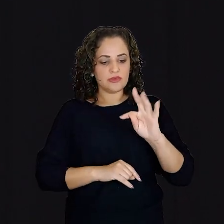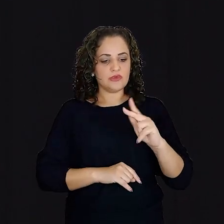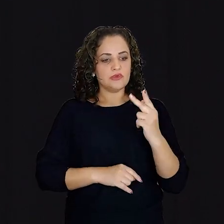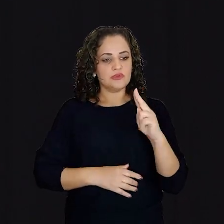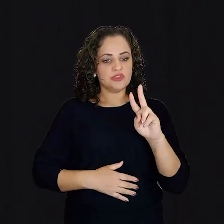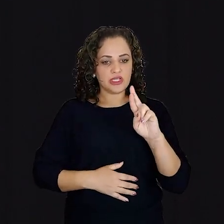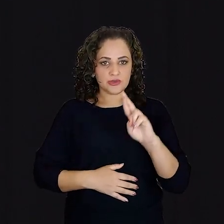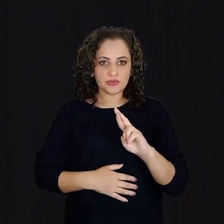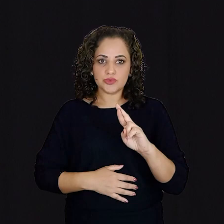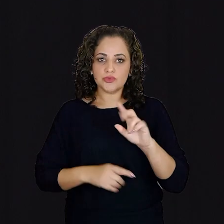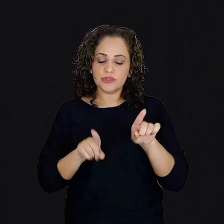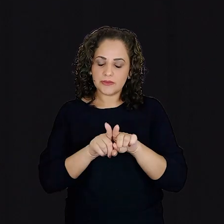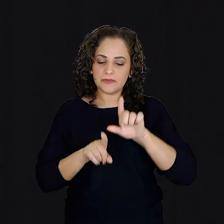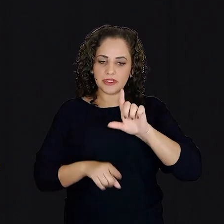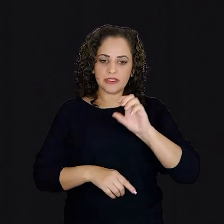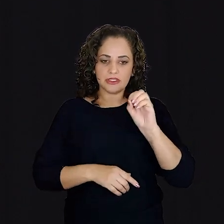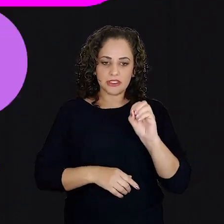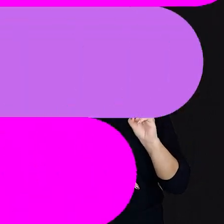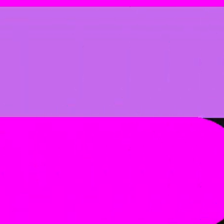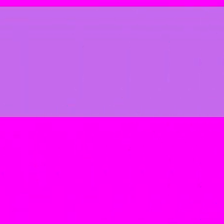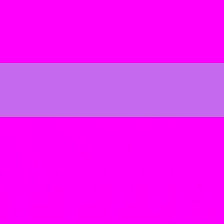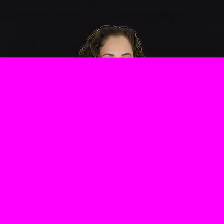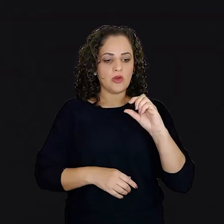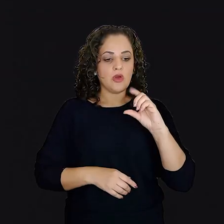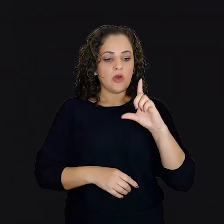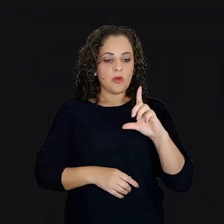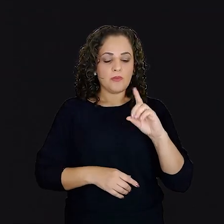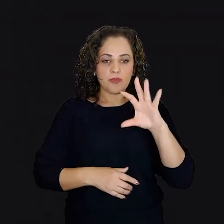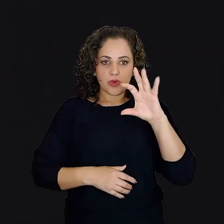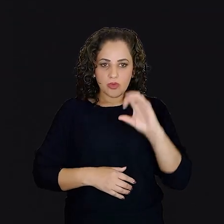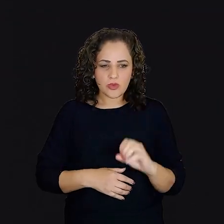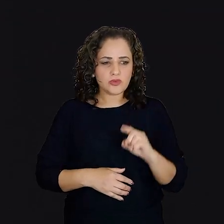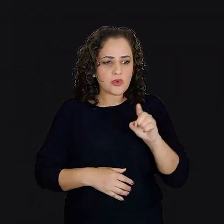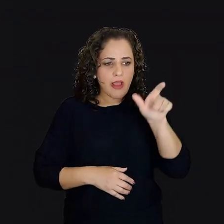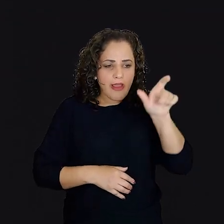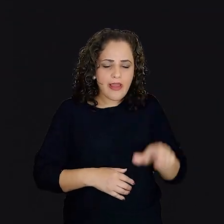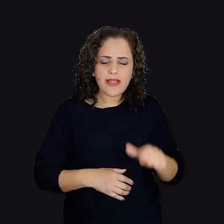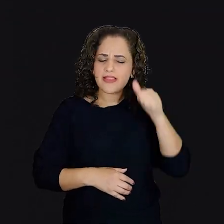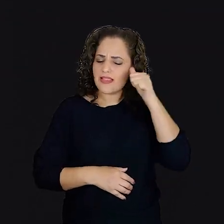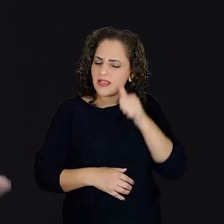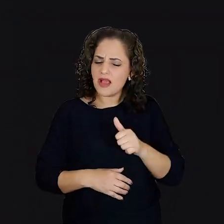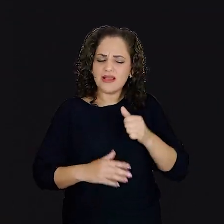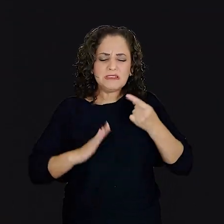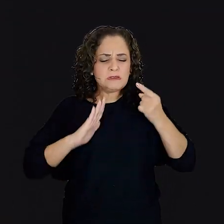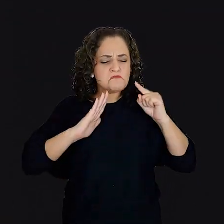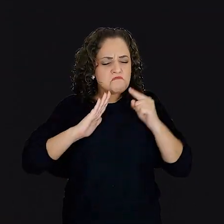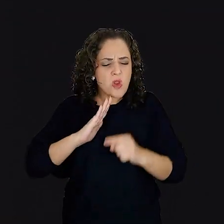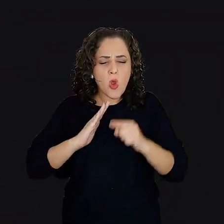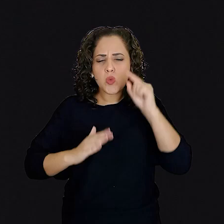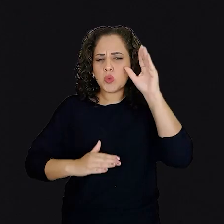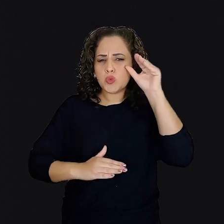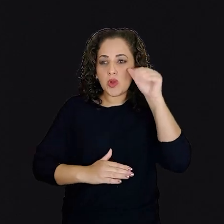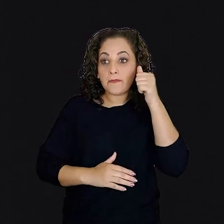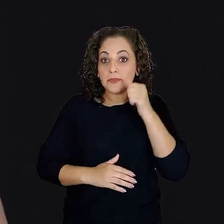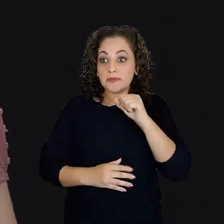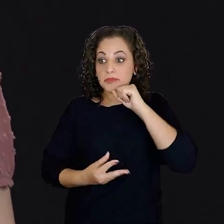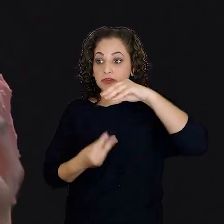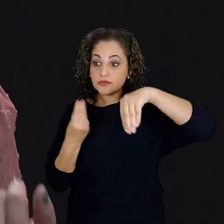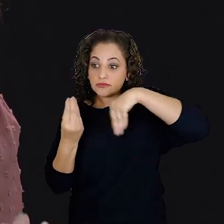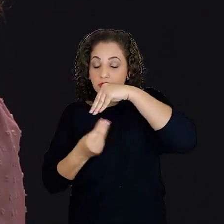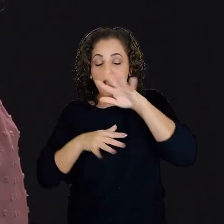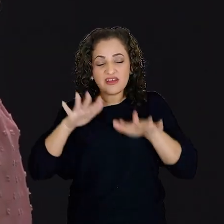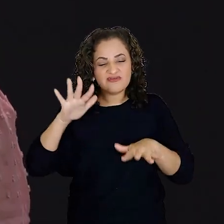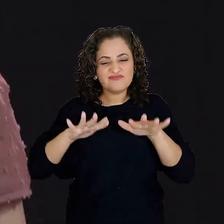Arthur Napoleão e Leopoldo Míguez. Chiquinha explorava muitos ritmos e, filha de mãe mestiça que era,